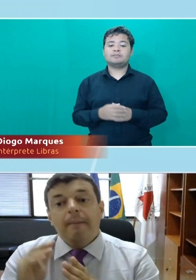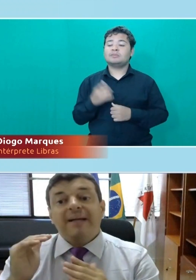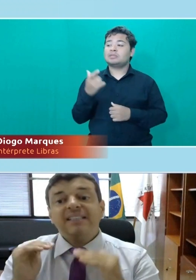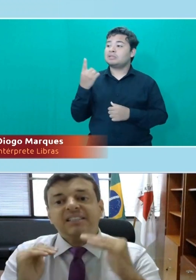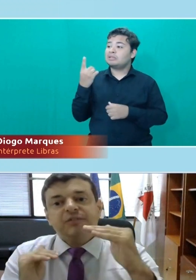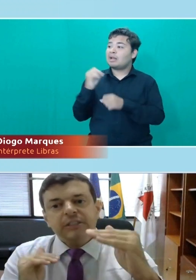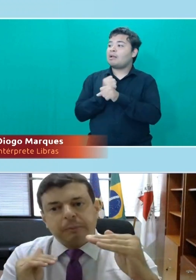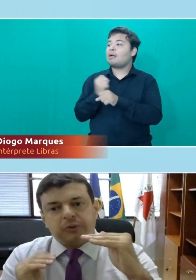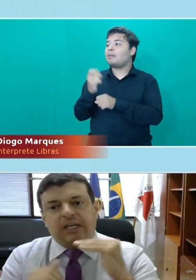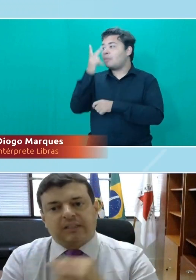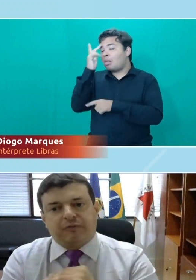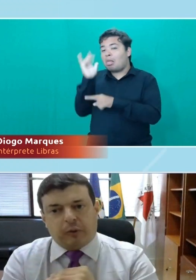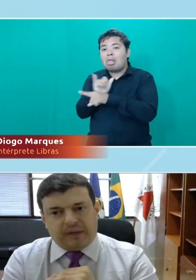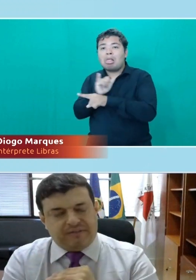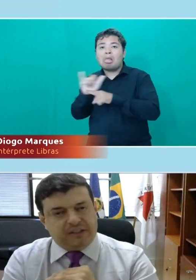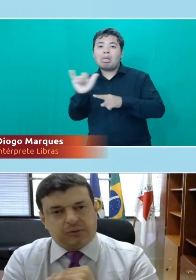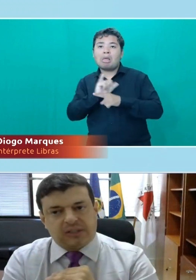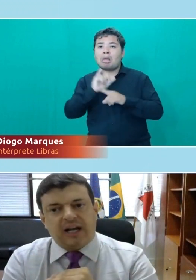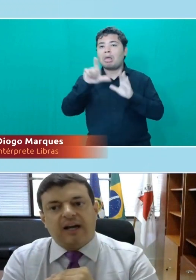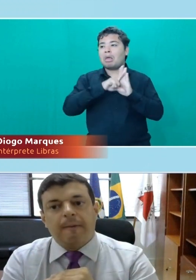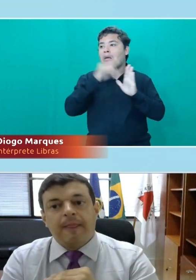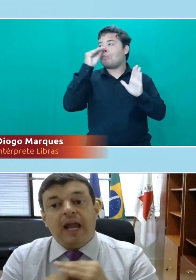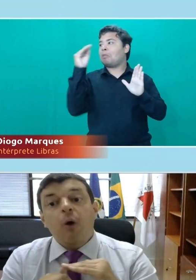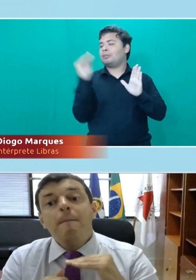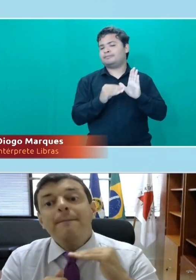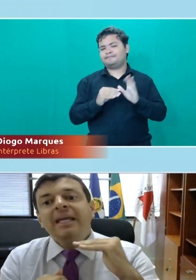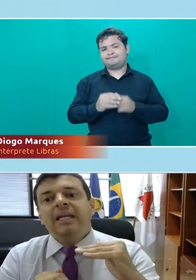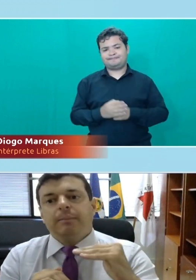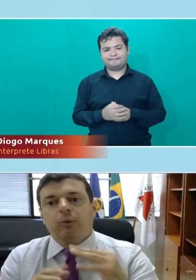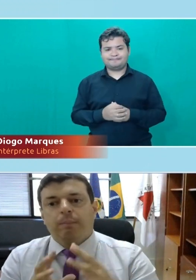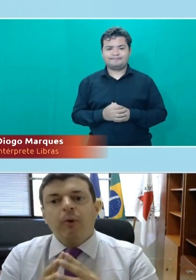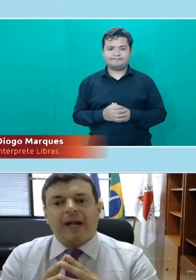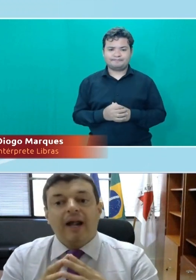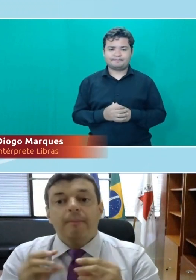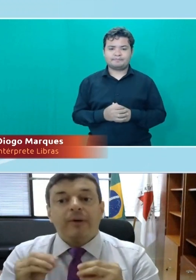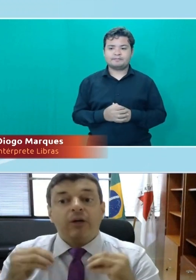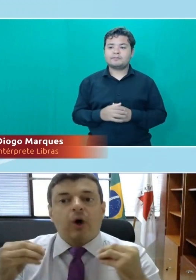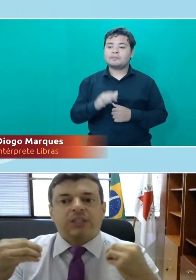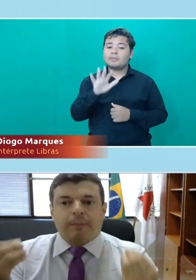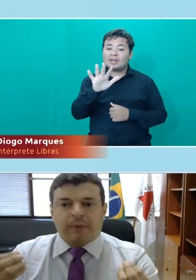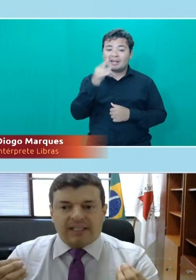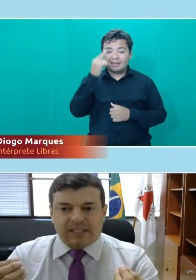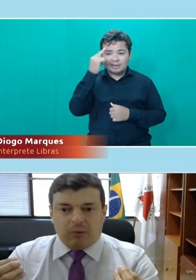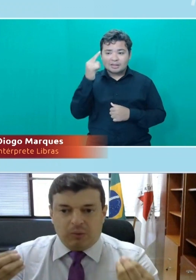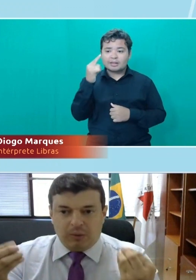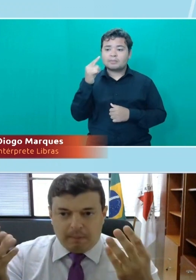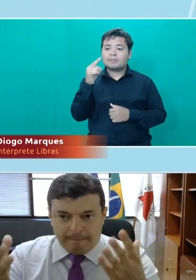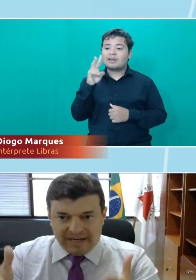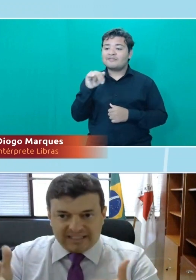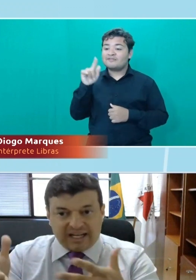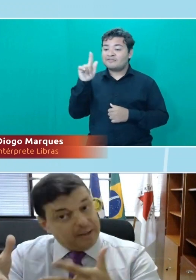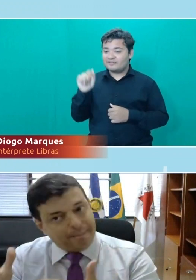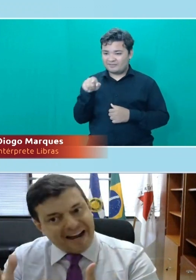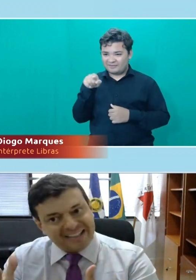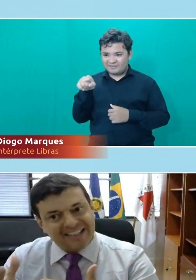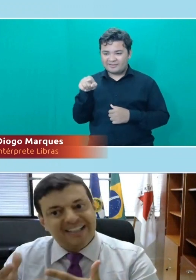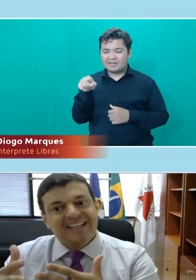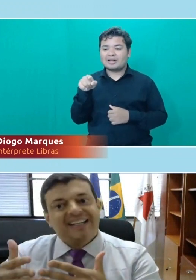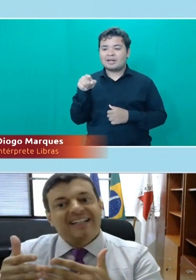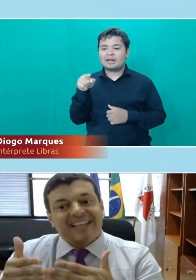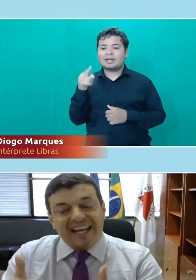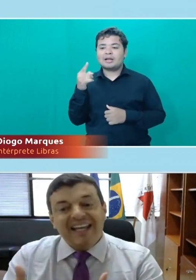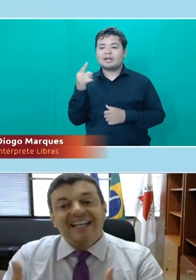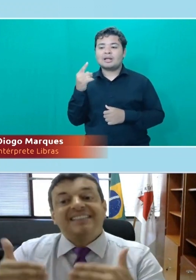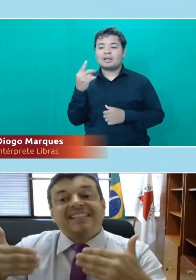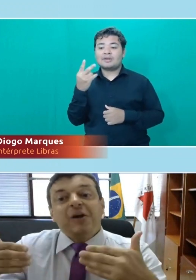aplicar. Mas esses 20% que foram previstos lá é um mínimo. Por quê? Porque a nossa população preta e parda